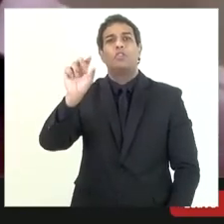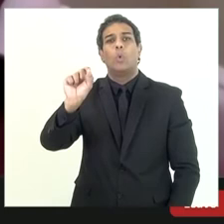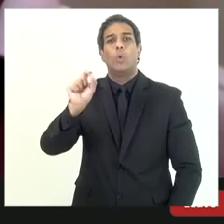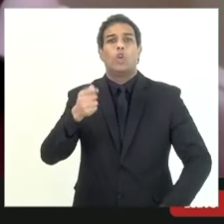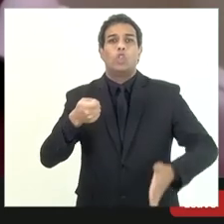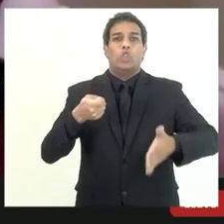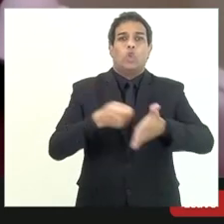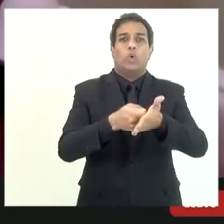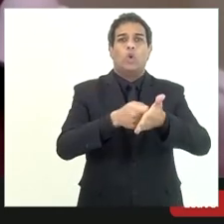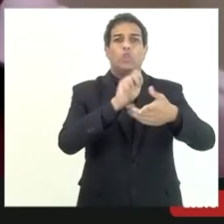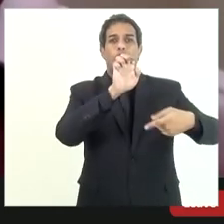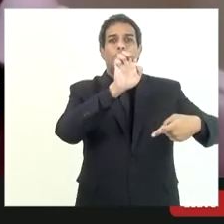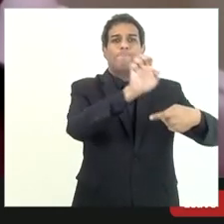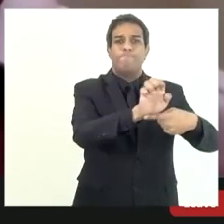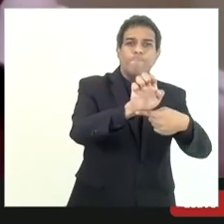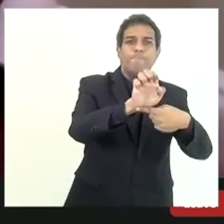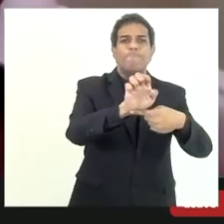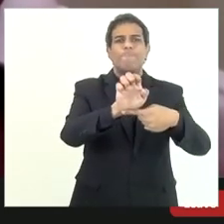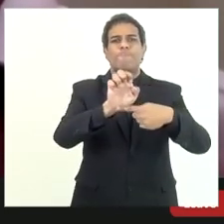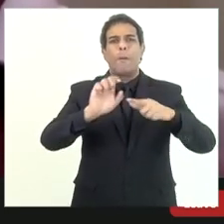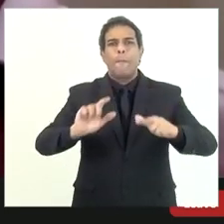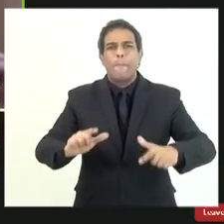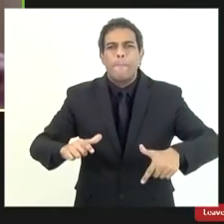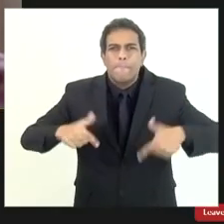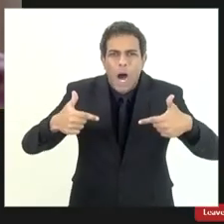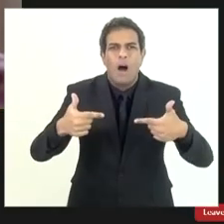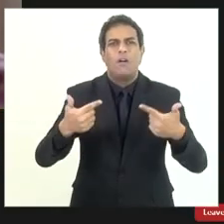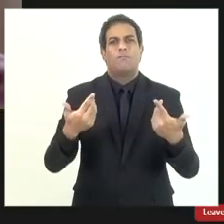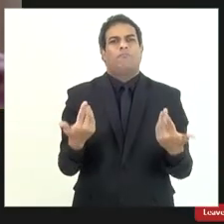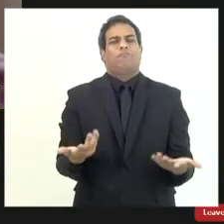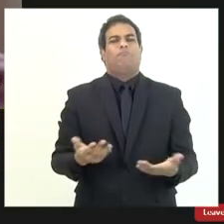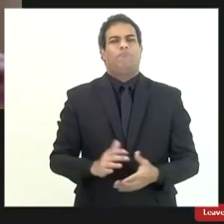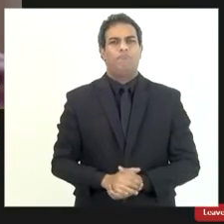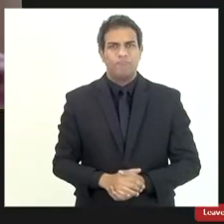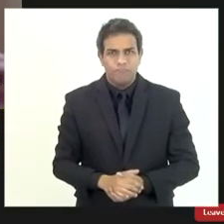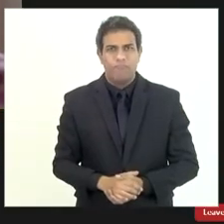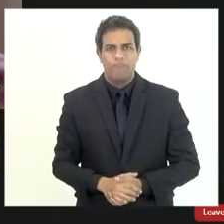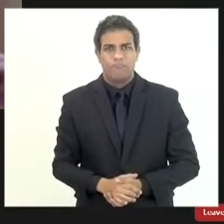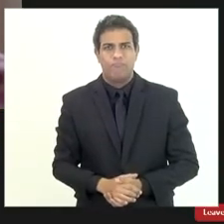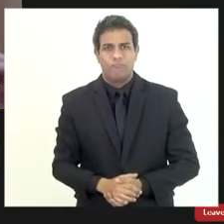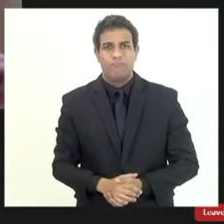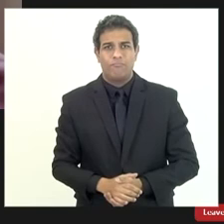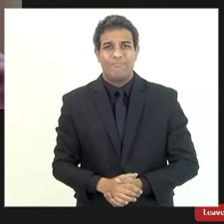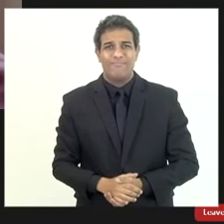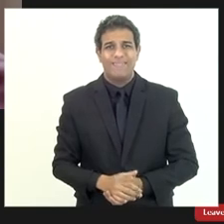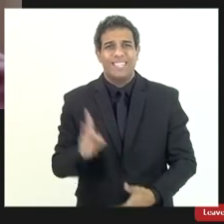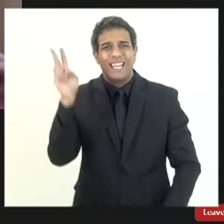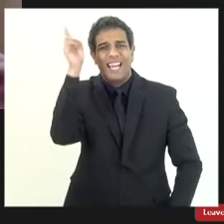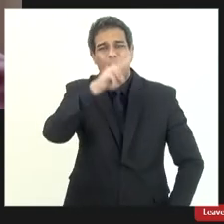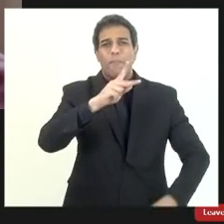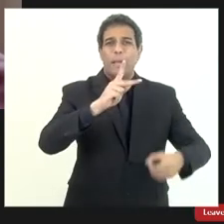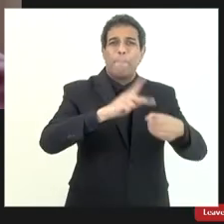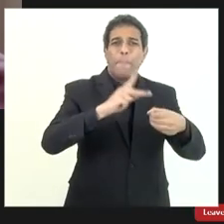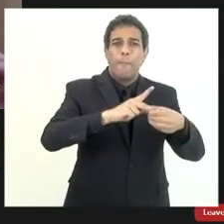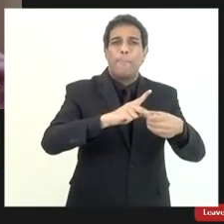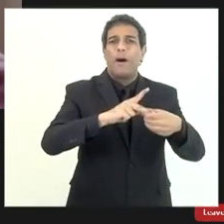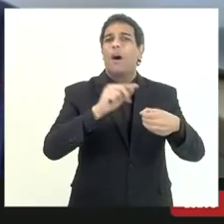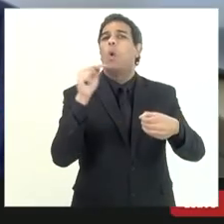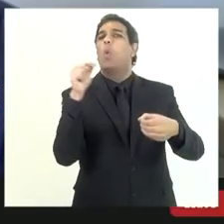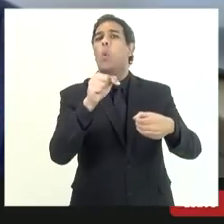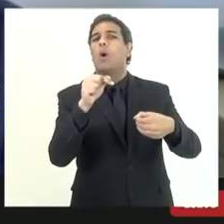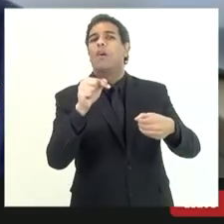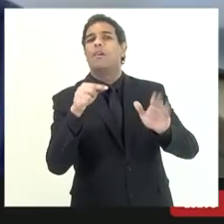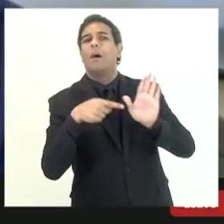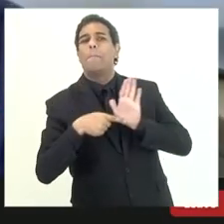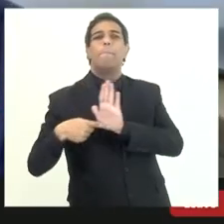bateu muito forte inclusive na própria Petrobras mostrando que